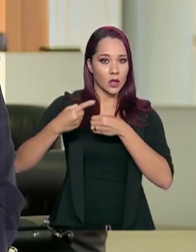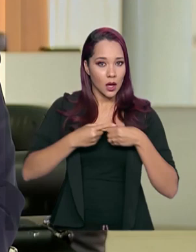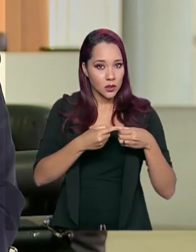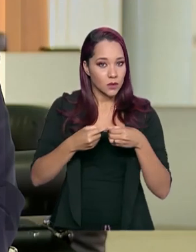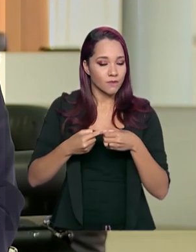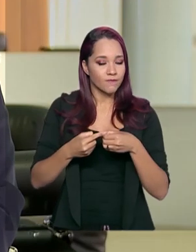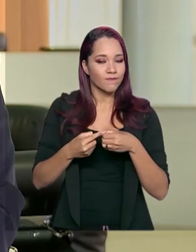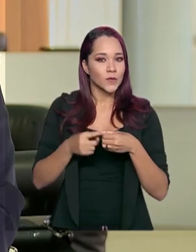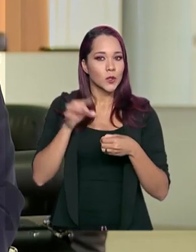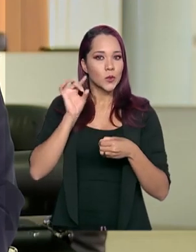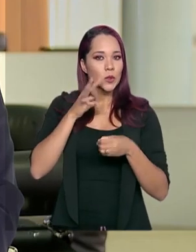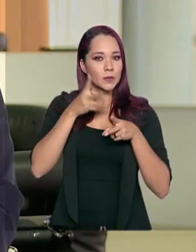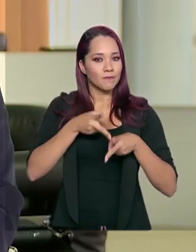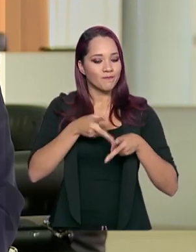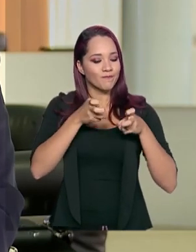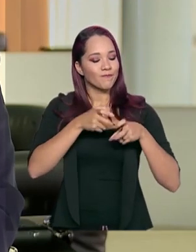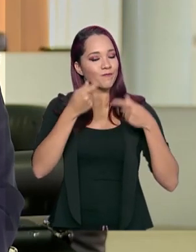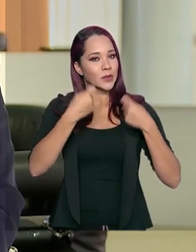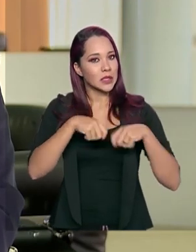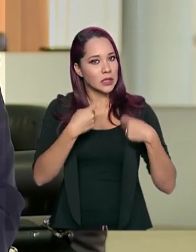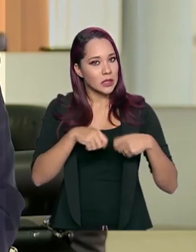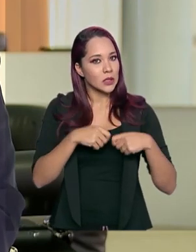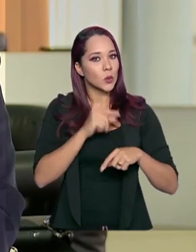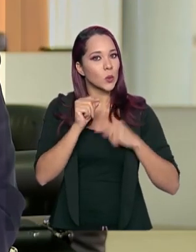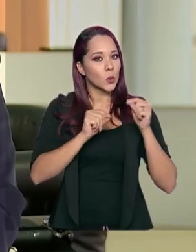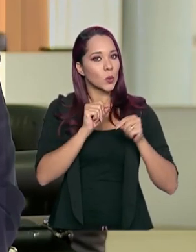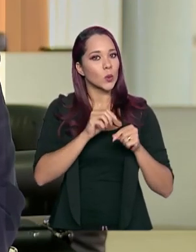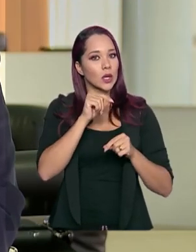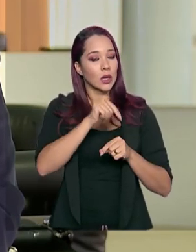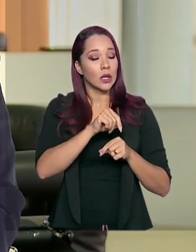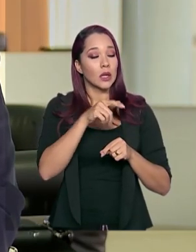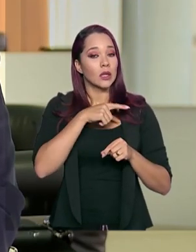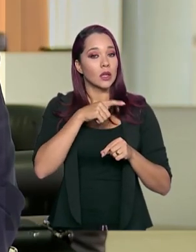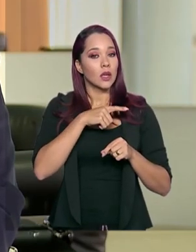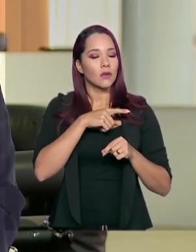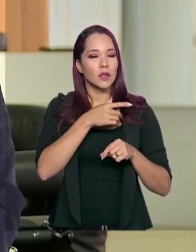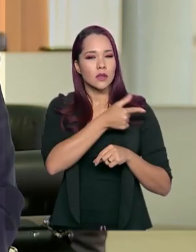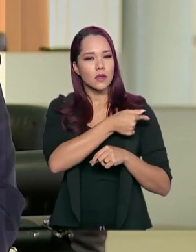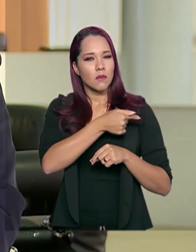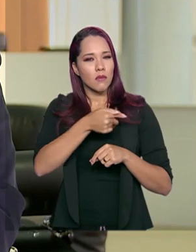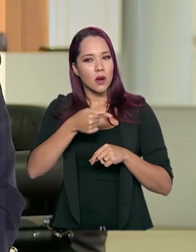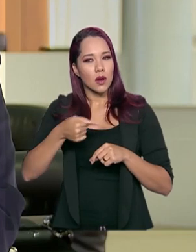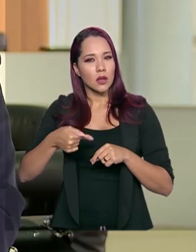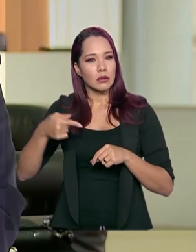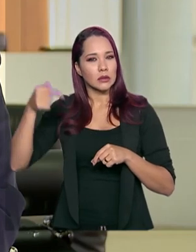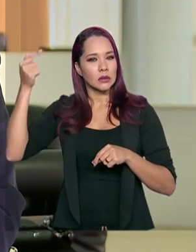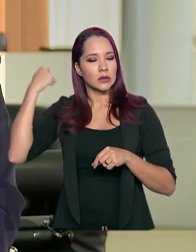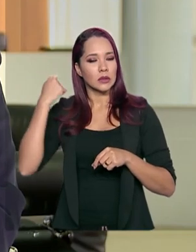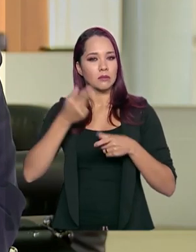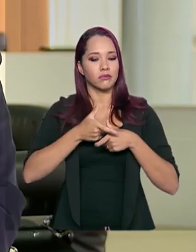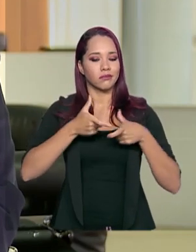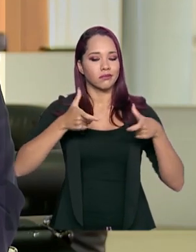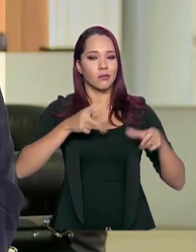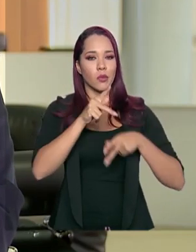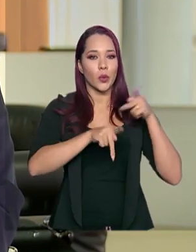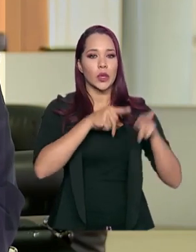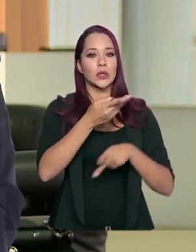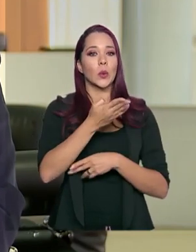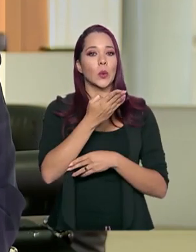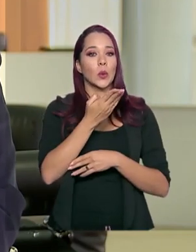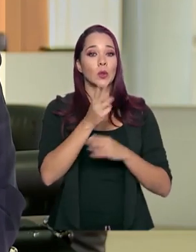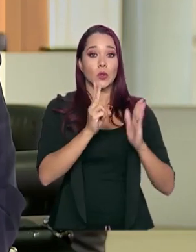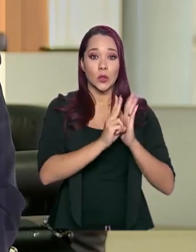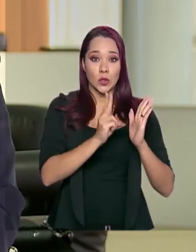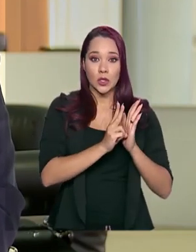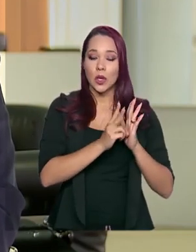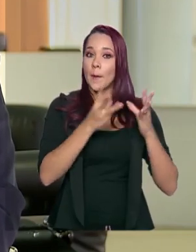Mas, observamos a necessidade, nós tivemos um crescimento na última semana em relação à população indígena, diga-se de passagem,